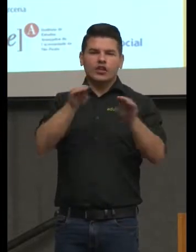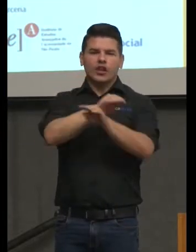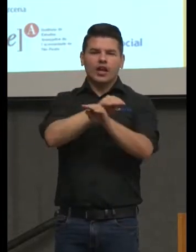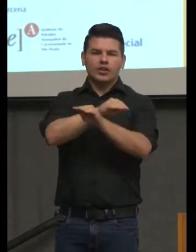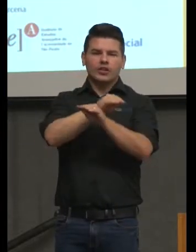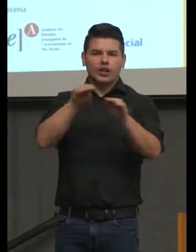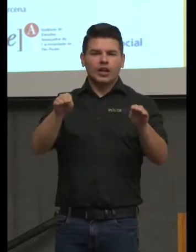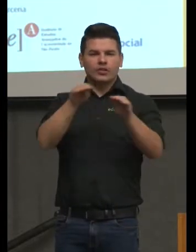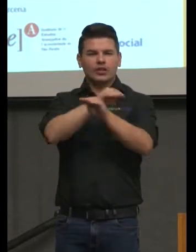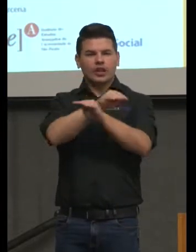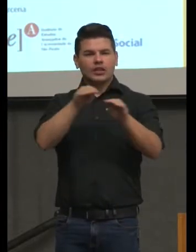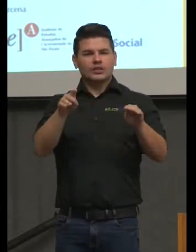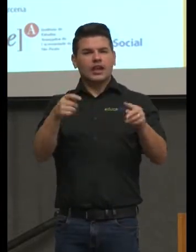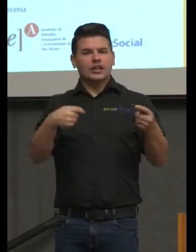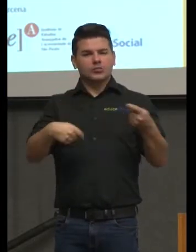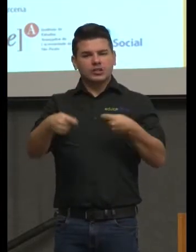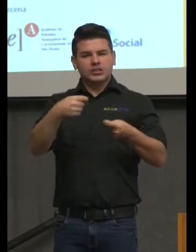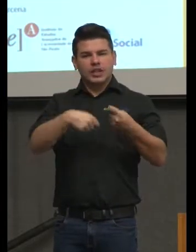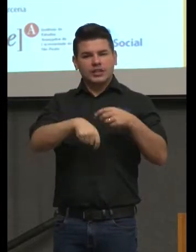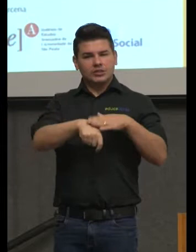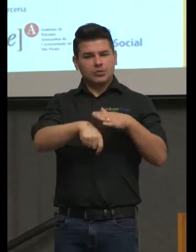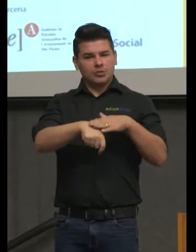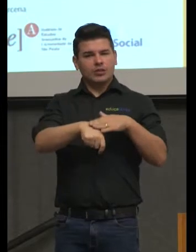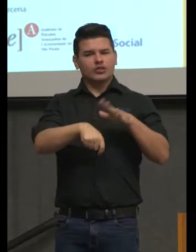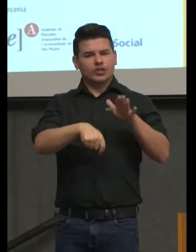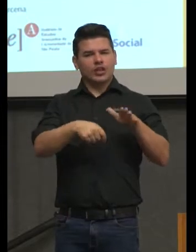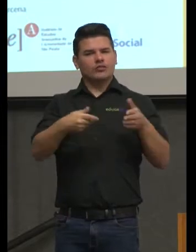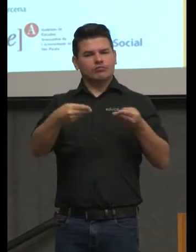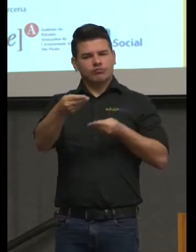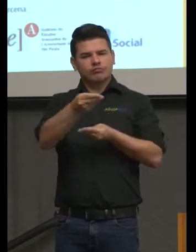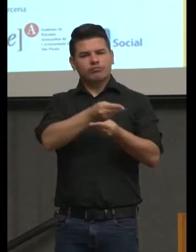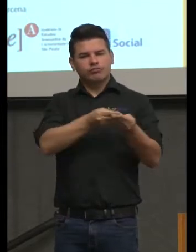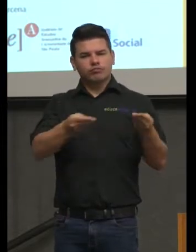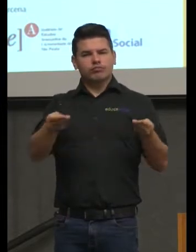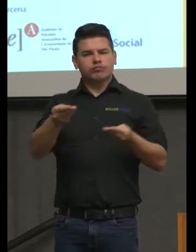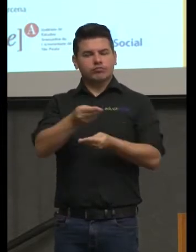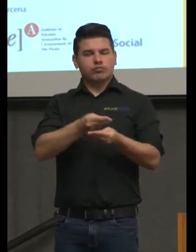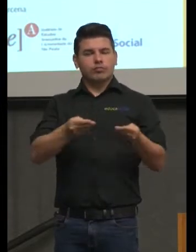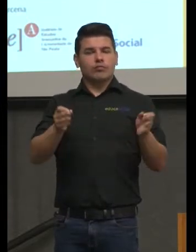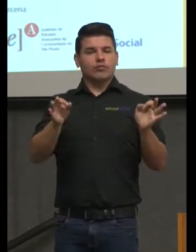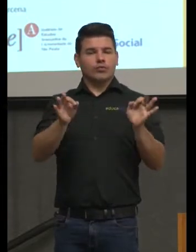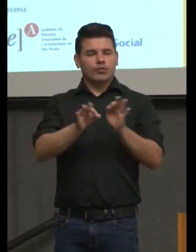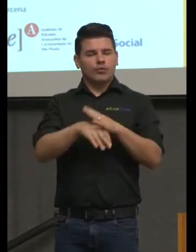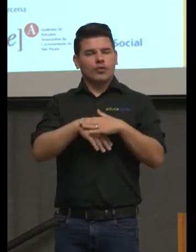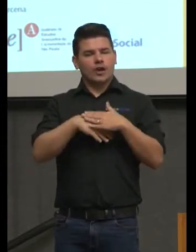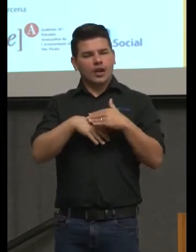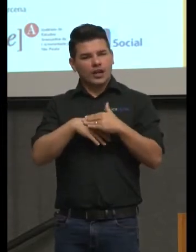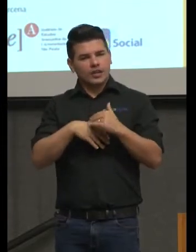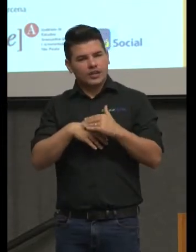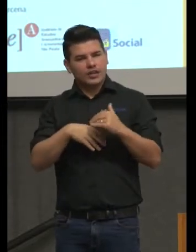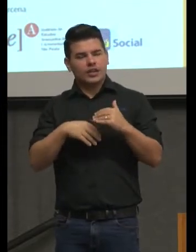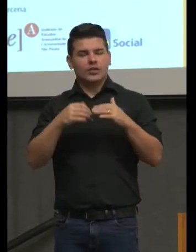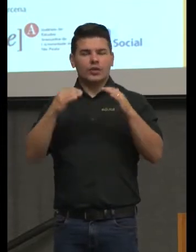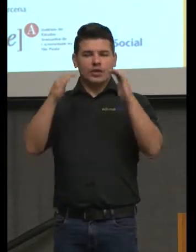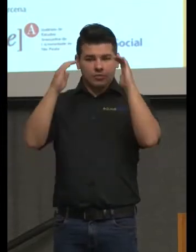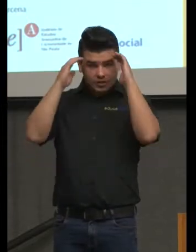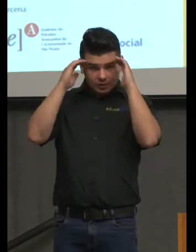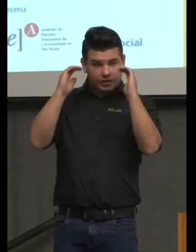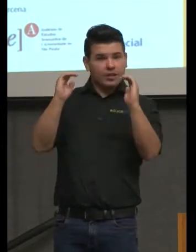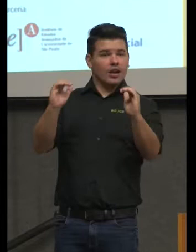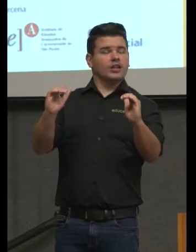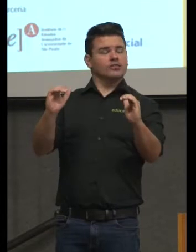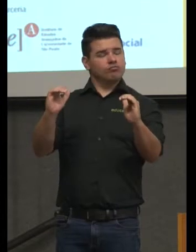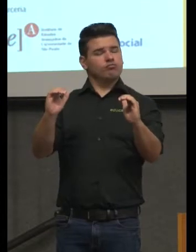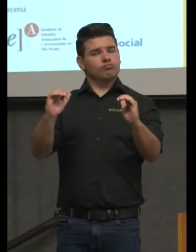fala, enfim, que administraria isso, mas ele, com muito carinho e muita responsabilidade, muito